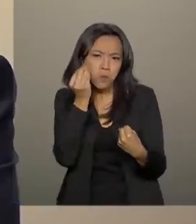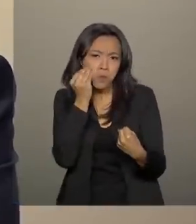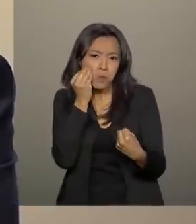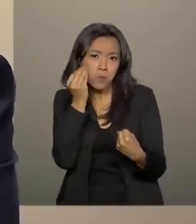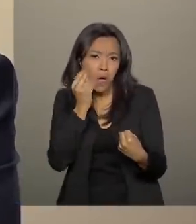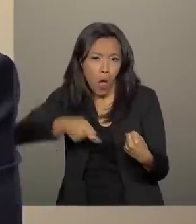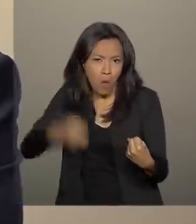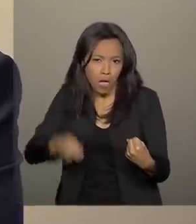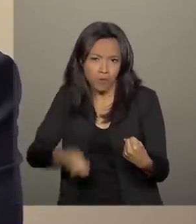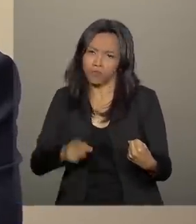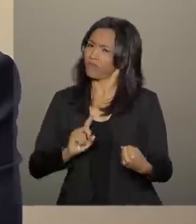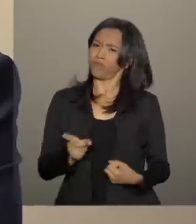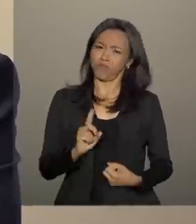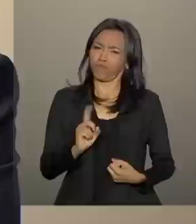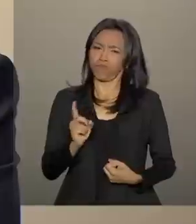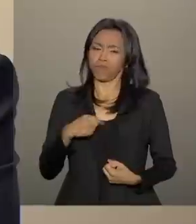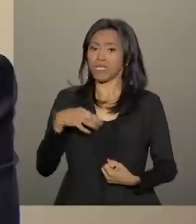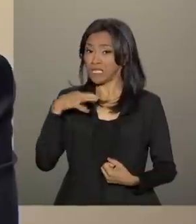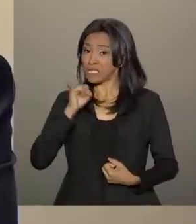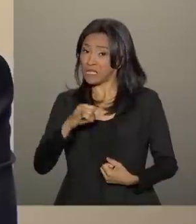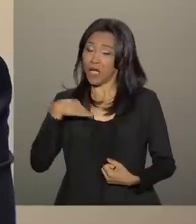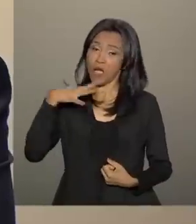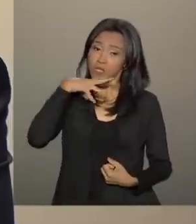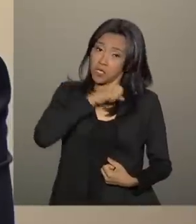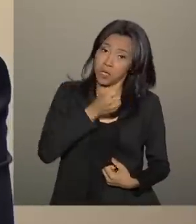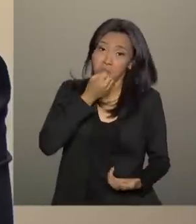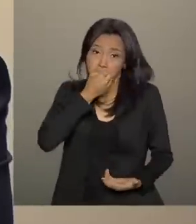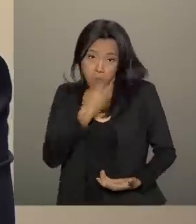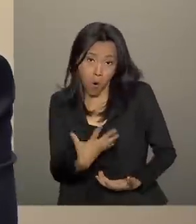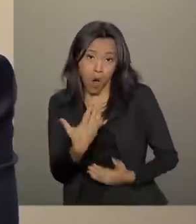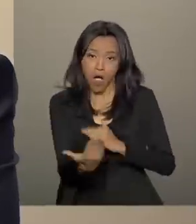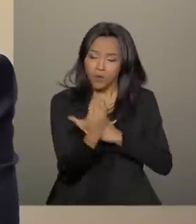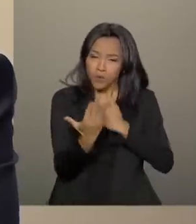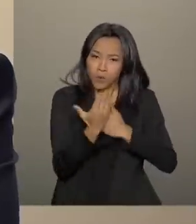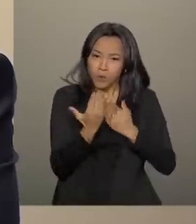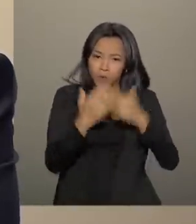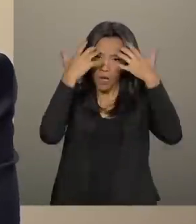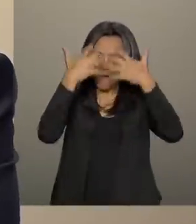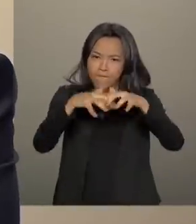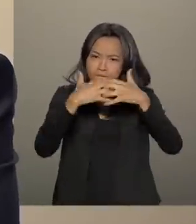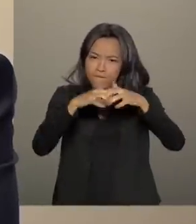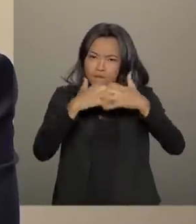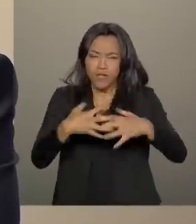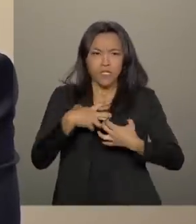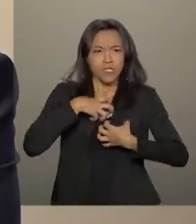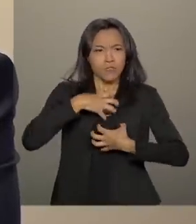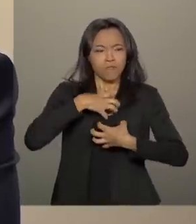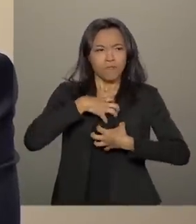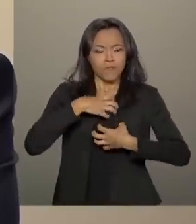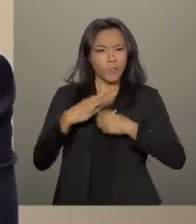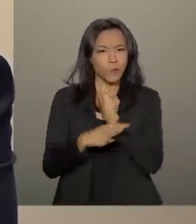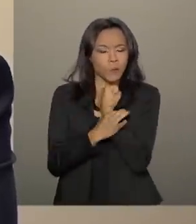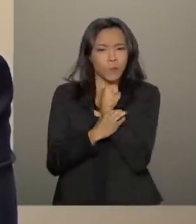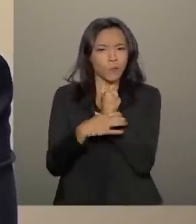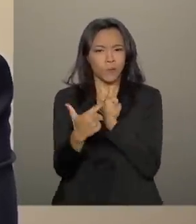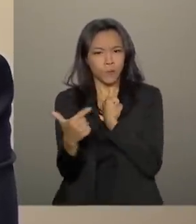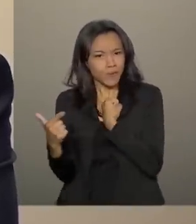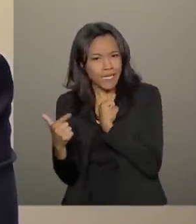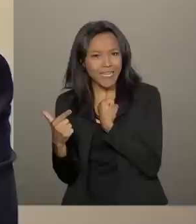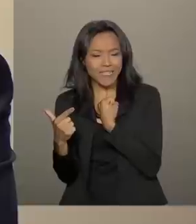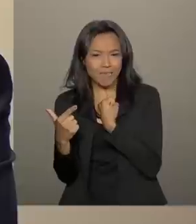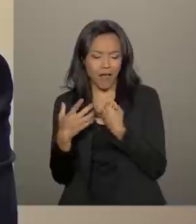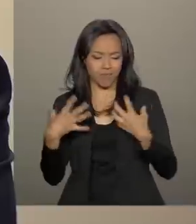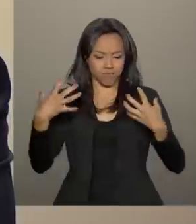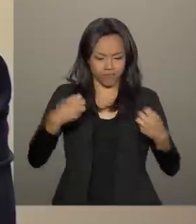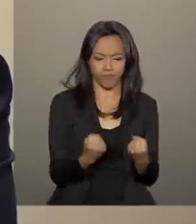aquilo é importante para a formação dele. Eventualmente, ele não está seguro o suficiente para partir para a aula prática, de pegar o